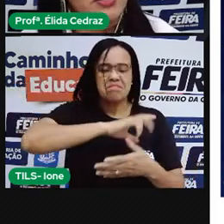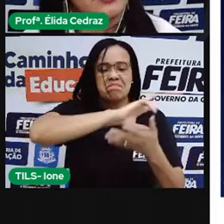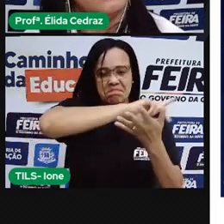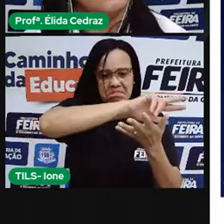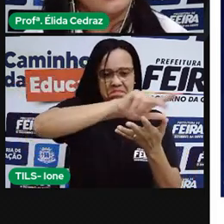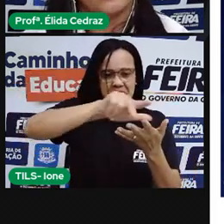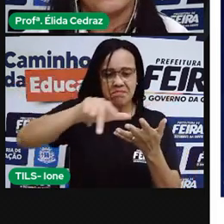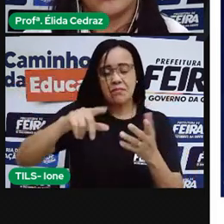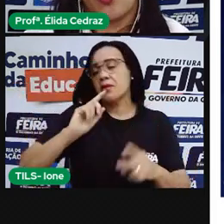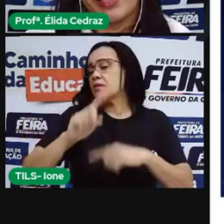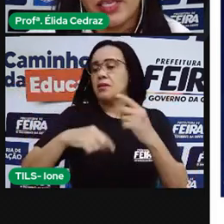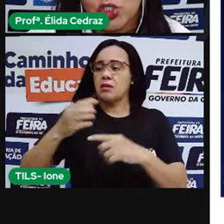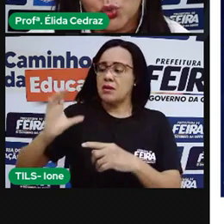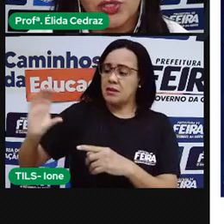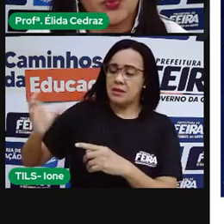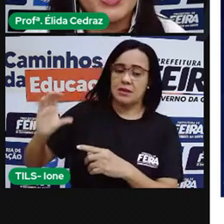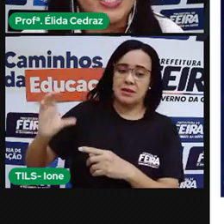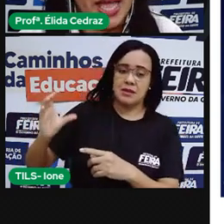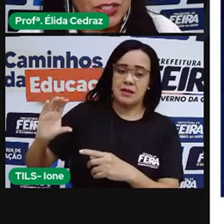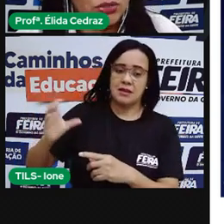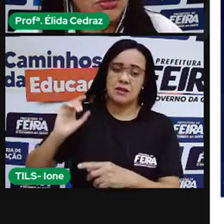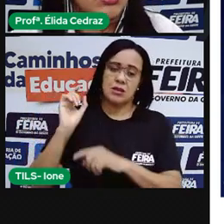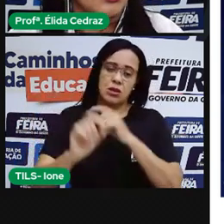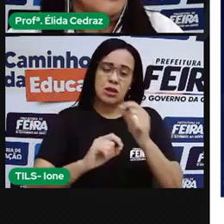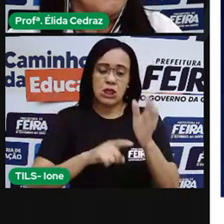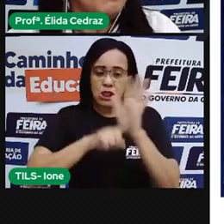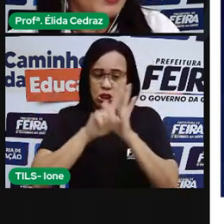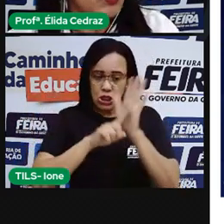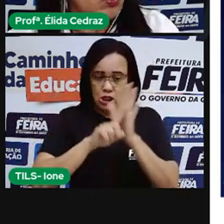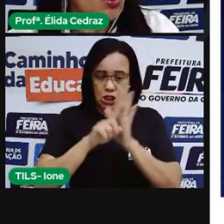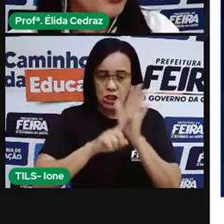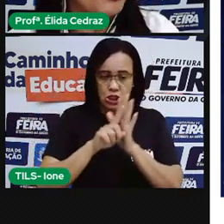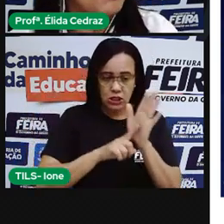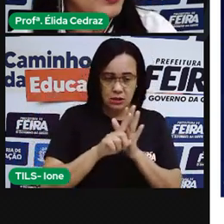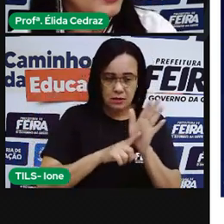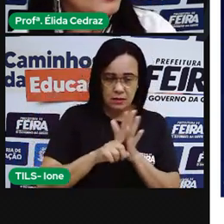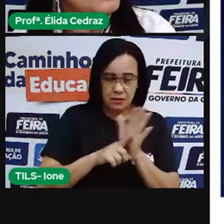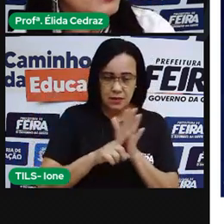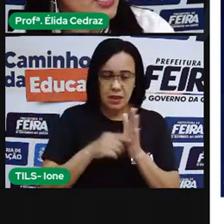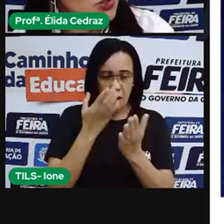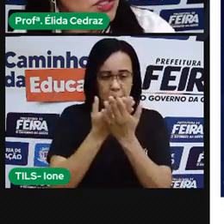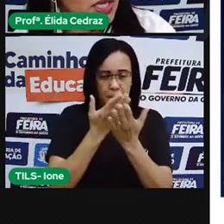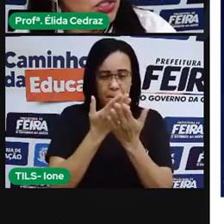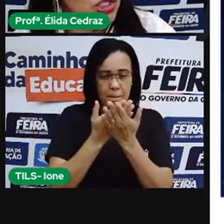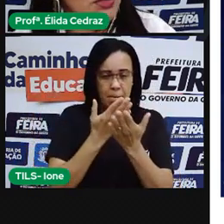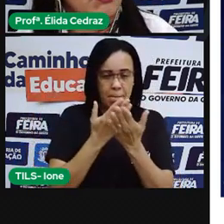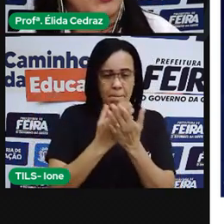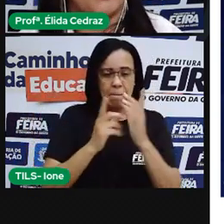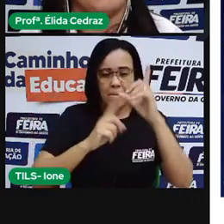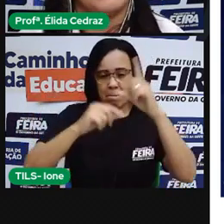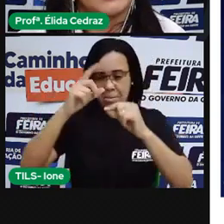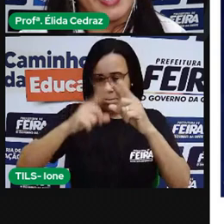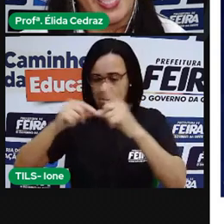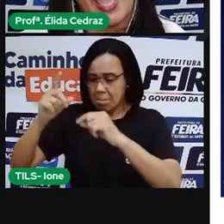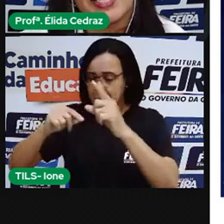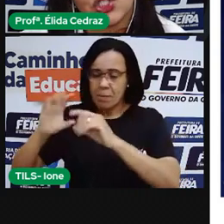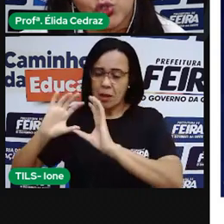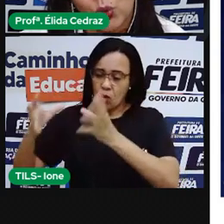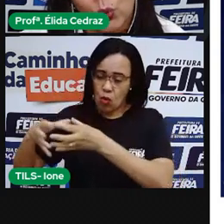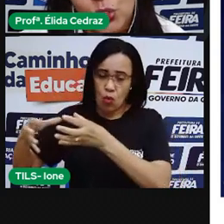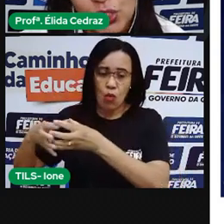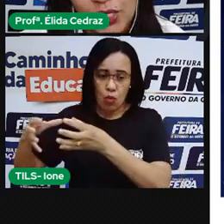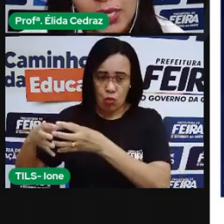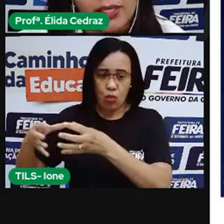depois, como a que estuda os astros para um outro fim que não seja científico, que é a